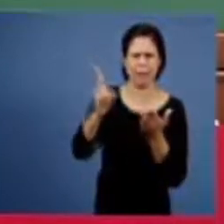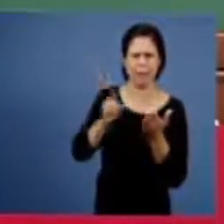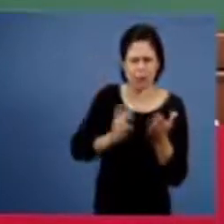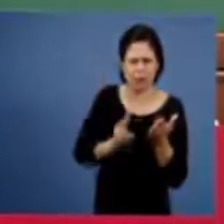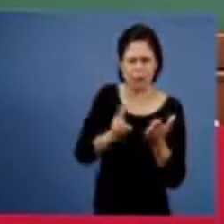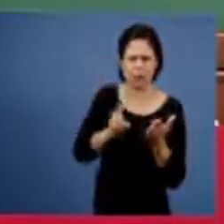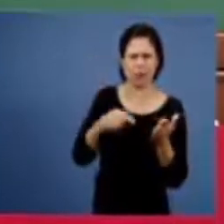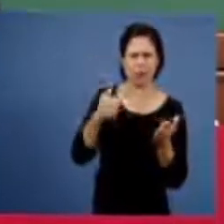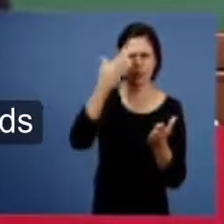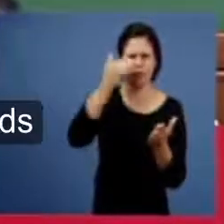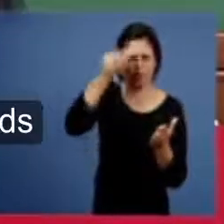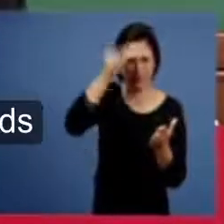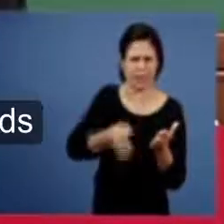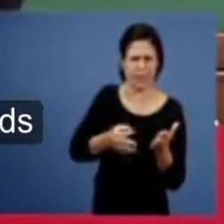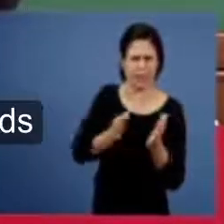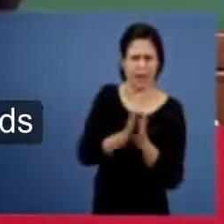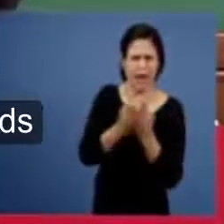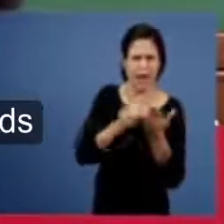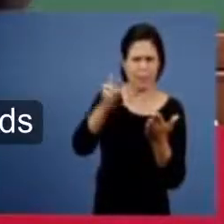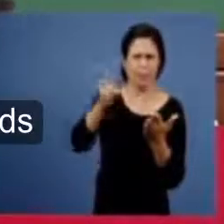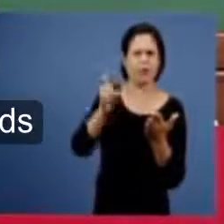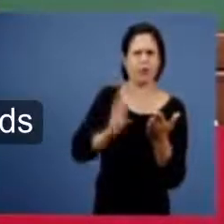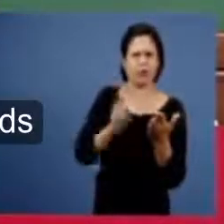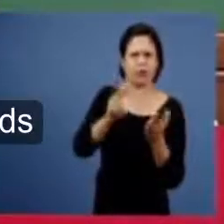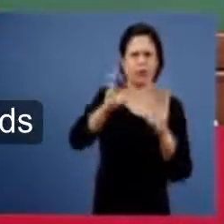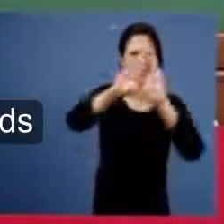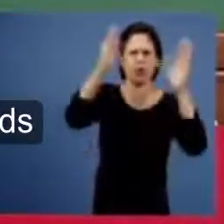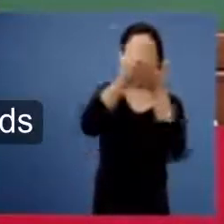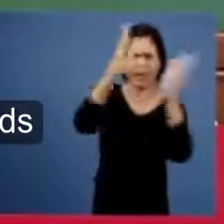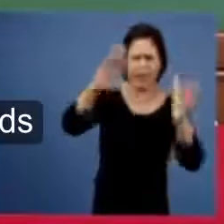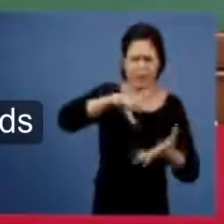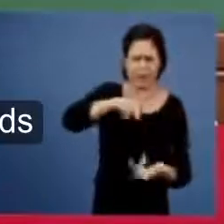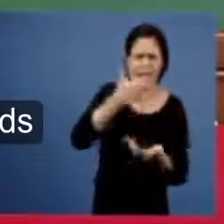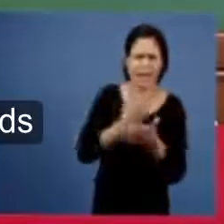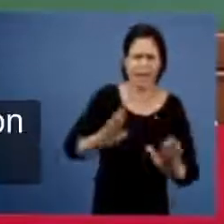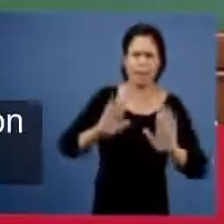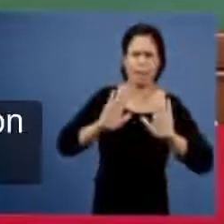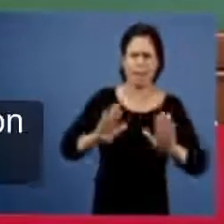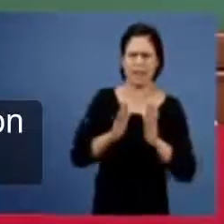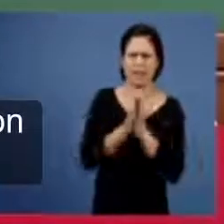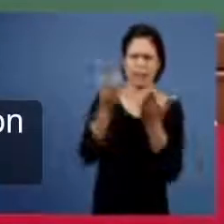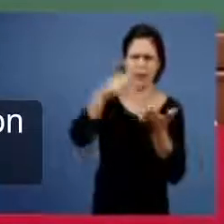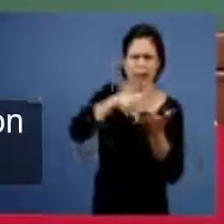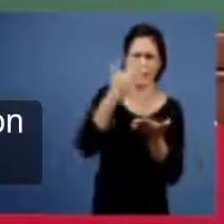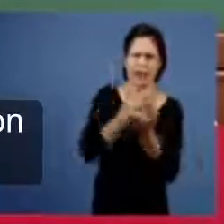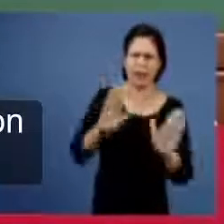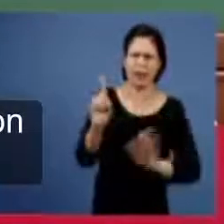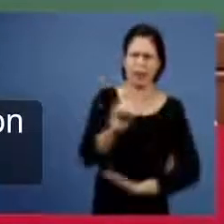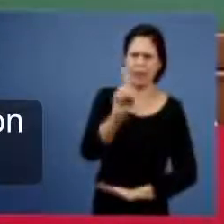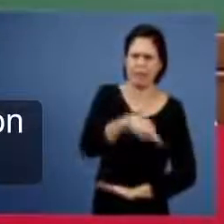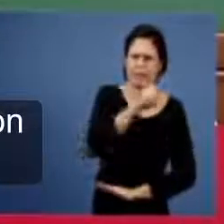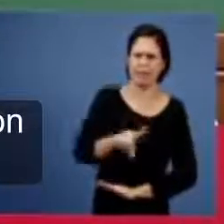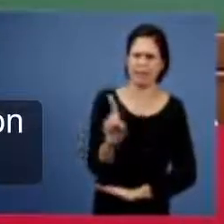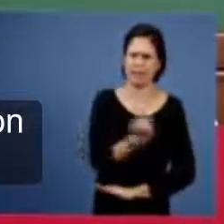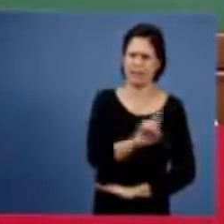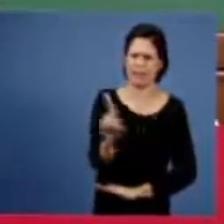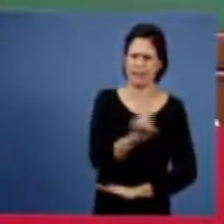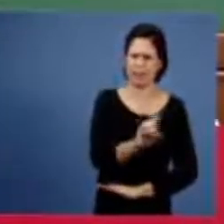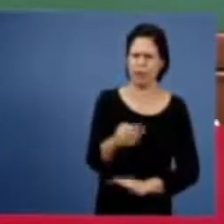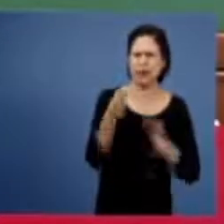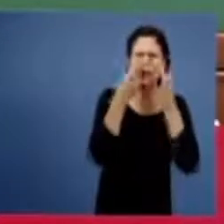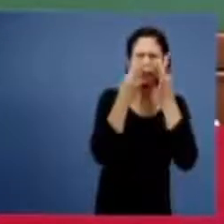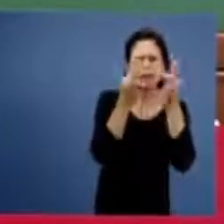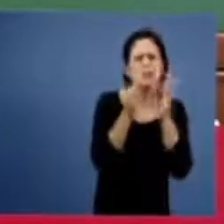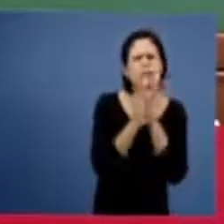e ela vai continuar passarão os céus e a terra mas as minhas palavras não hão de passar chama a atenção dos